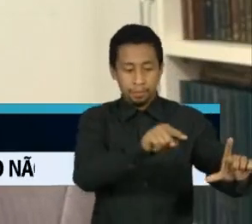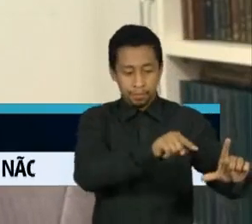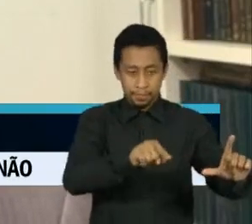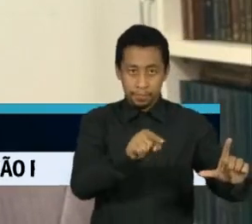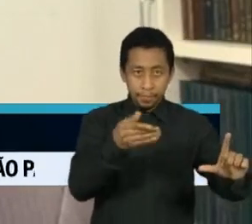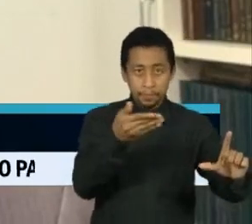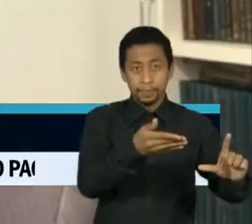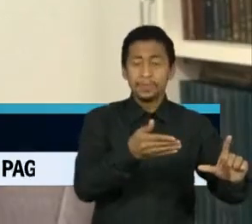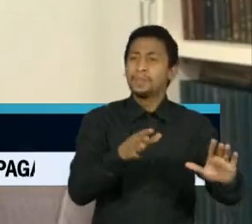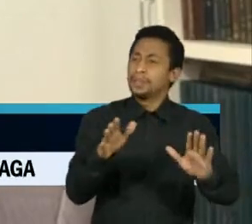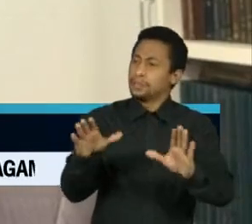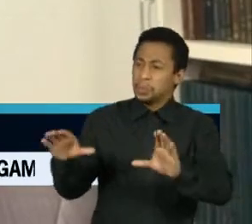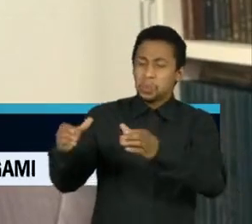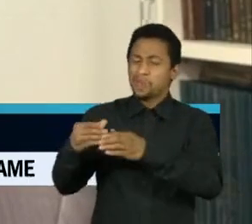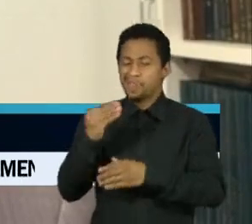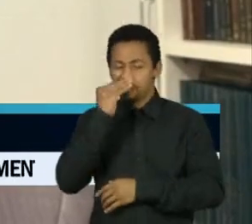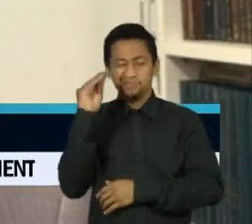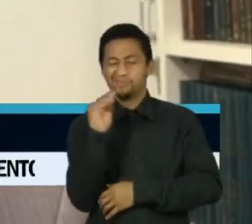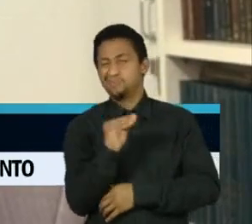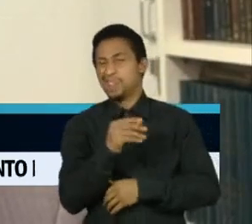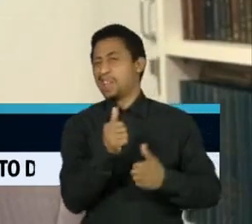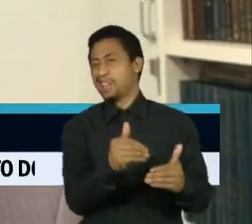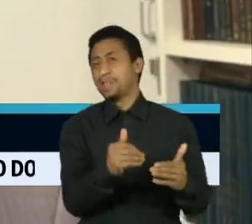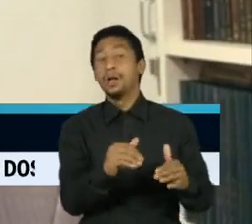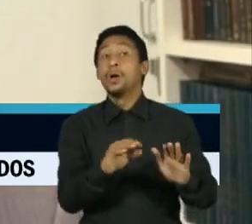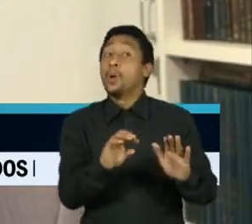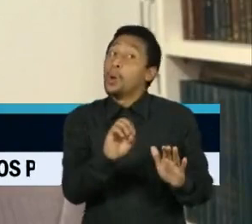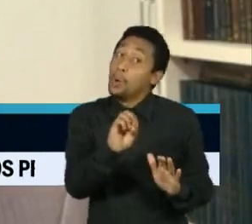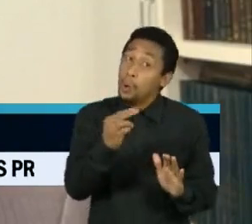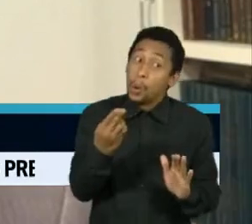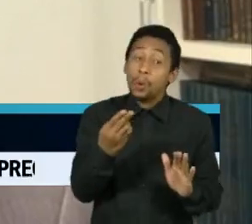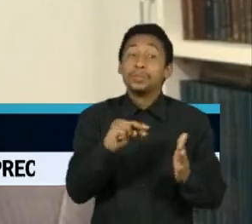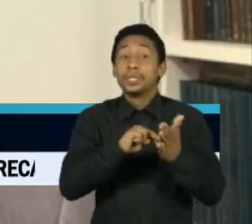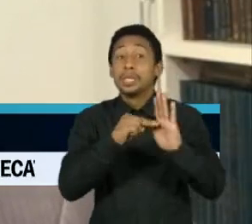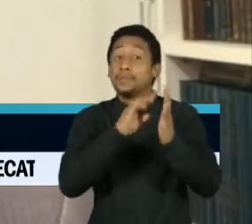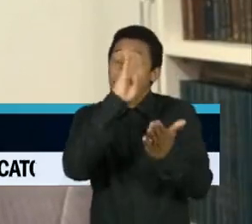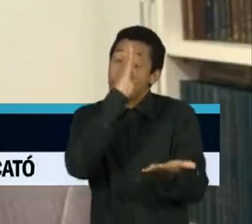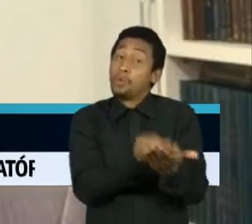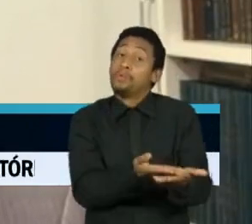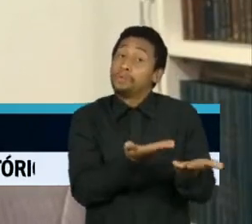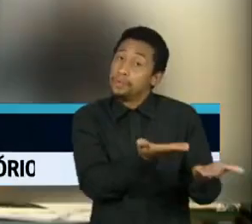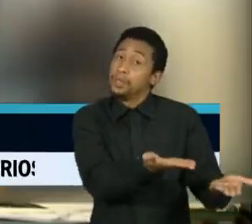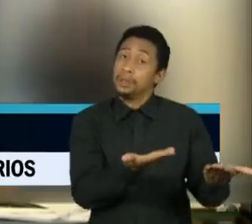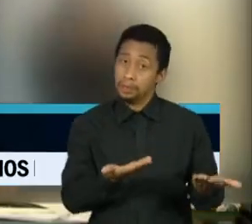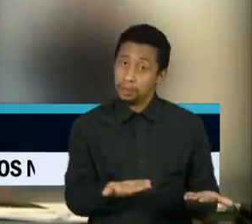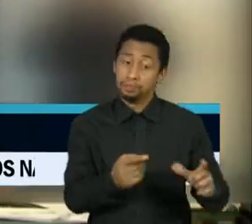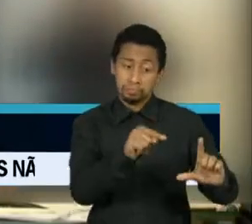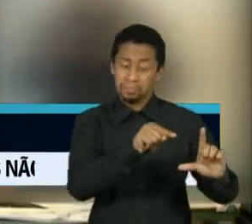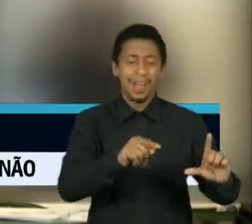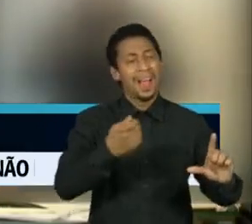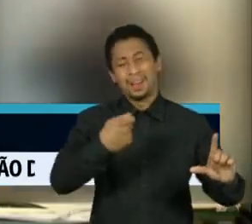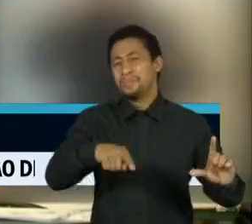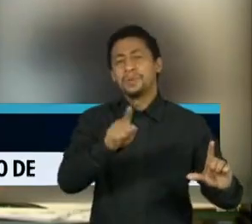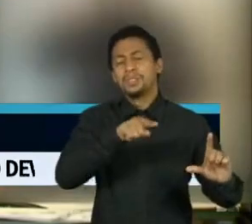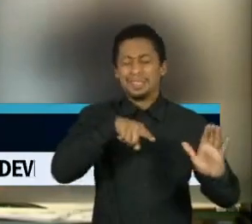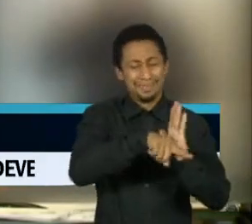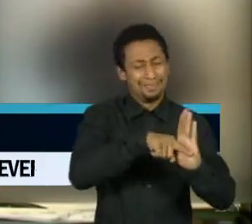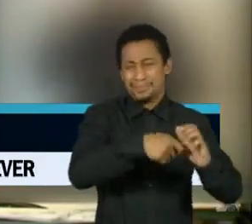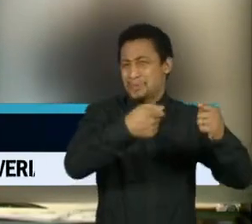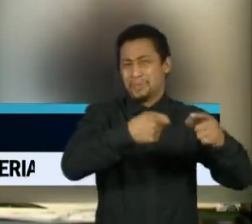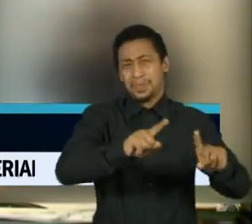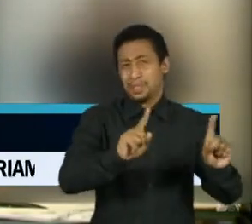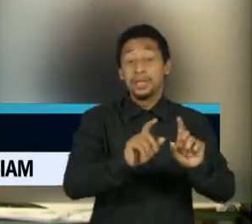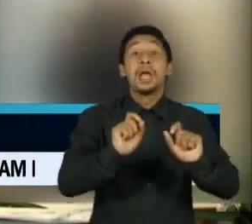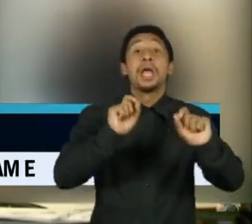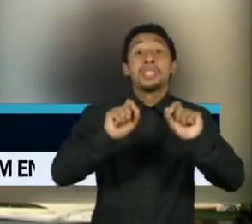signifique uma confiança no processo. Porque, veja só, quem bateu efetivamente nessa tecla de